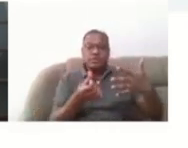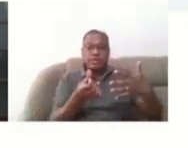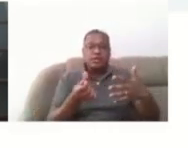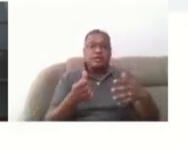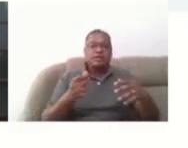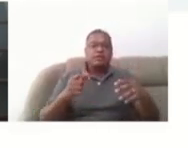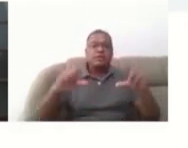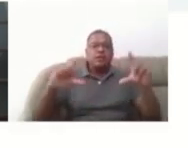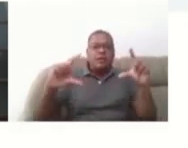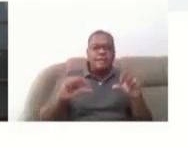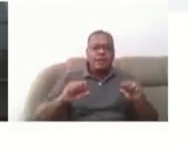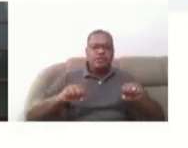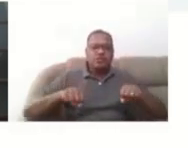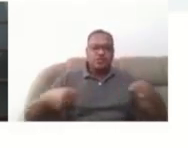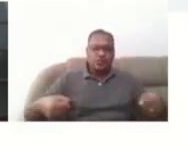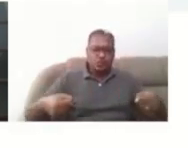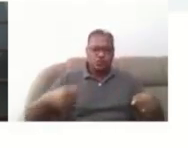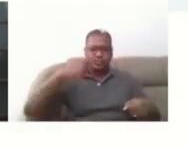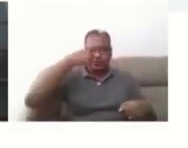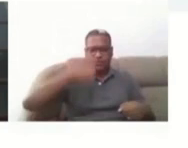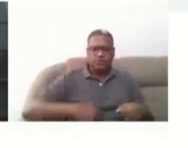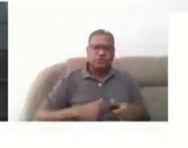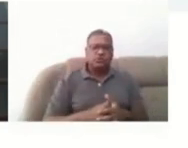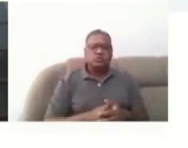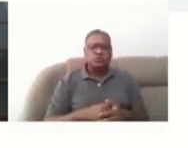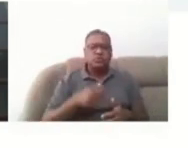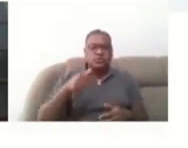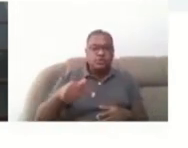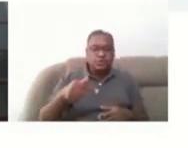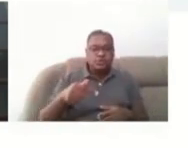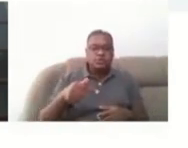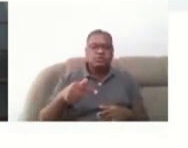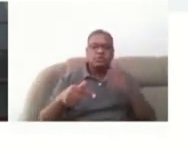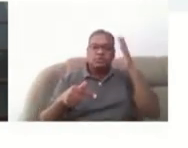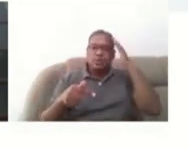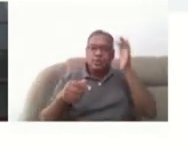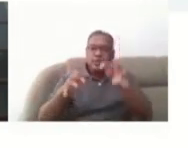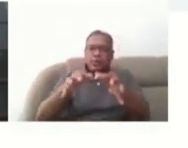dimensão e espaço para acesso e uso de espaços e equipamentos.